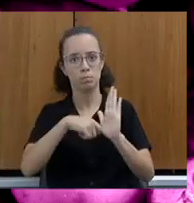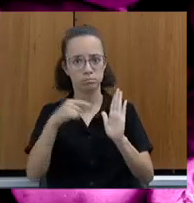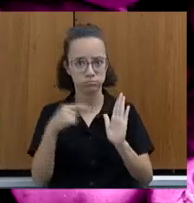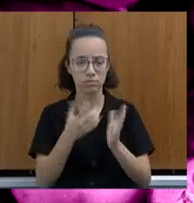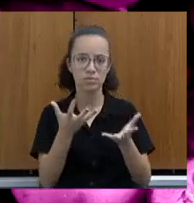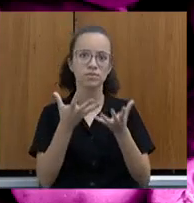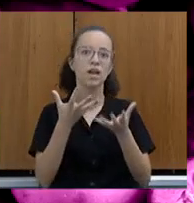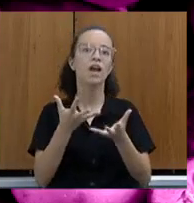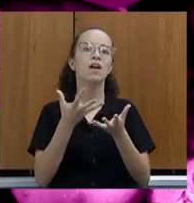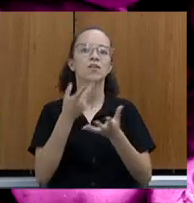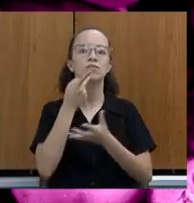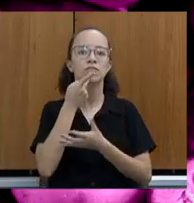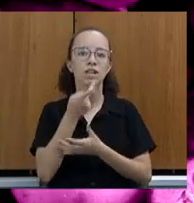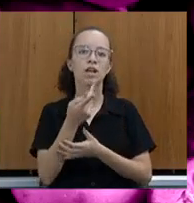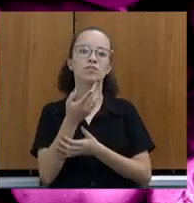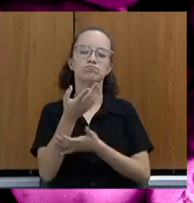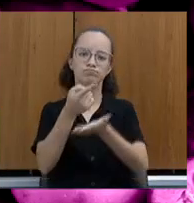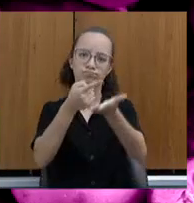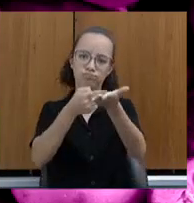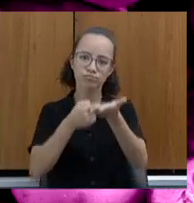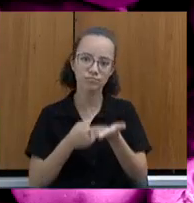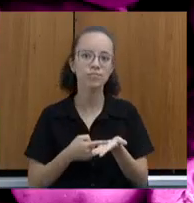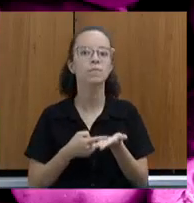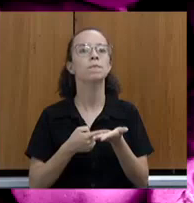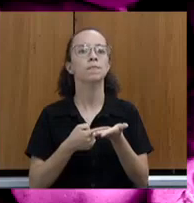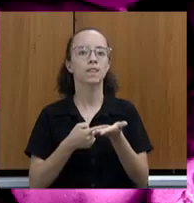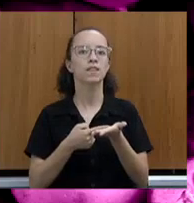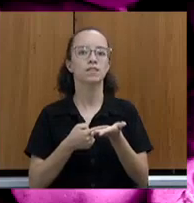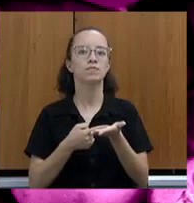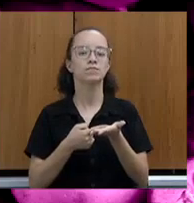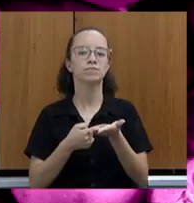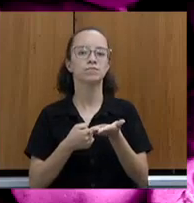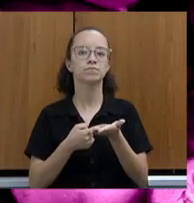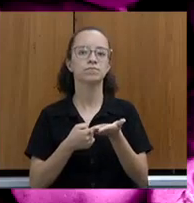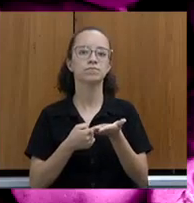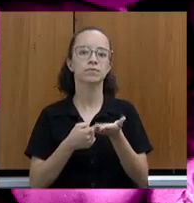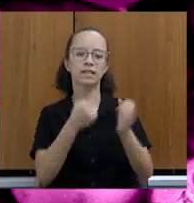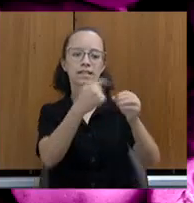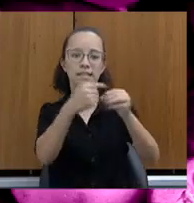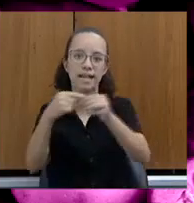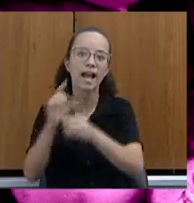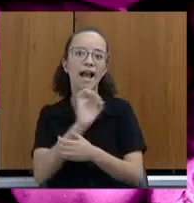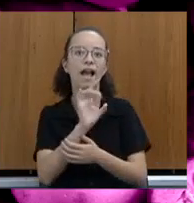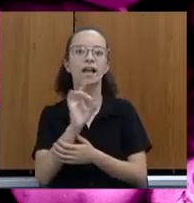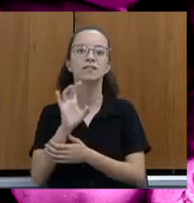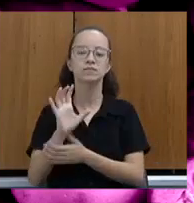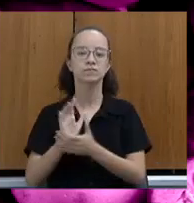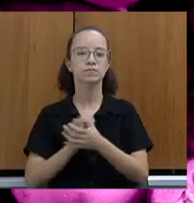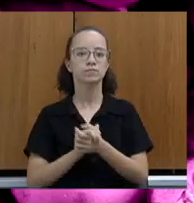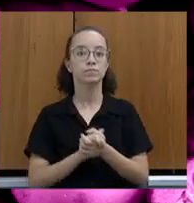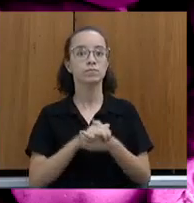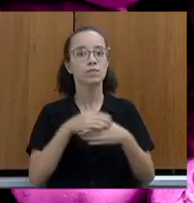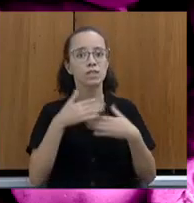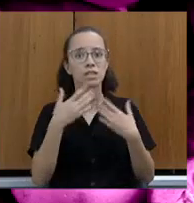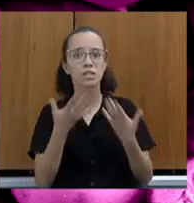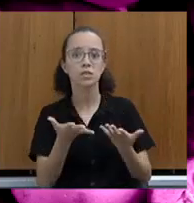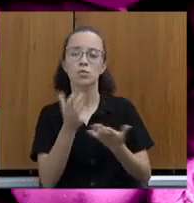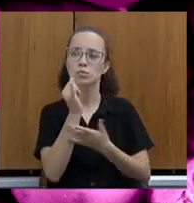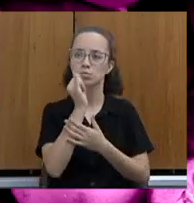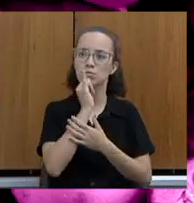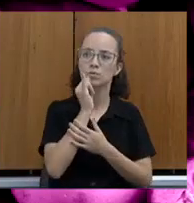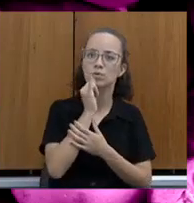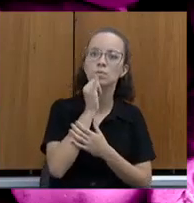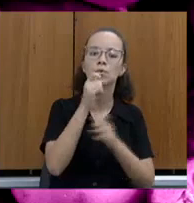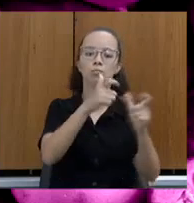quero ressaltar e convocar o baixo número de bancos de alimentos que os municípios têm. Para eles fazerem adesão a ter banco de